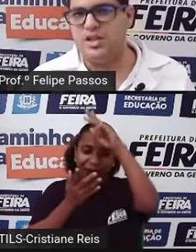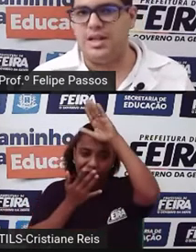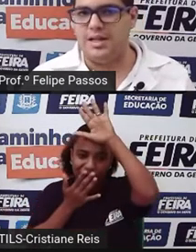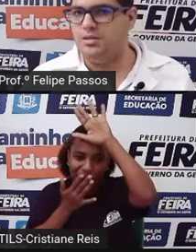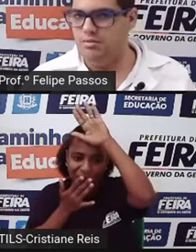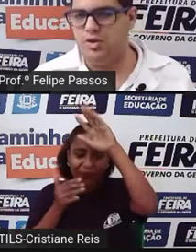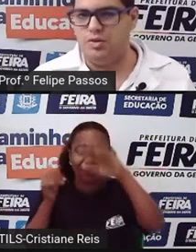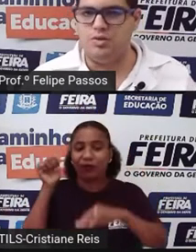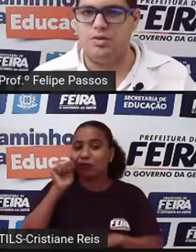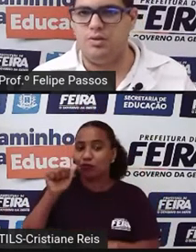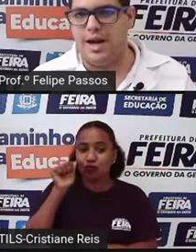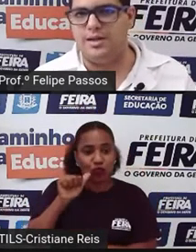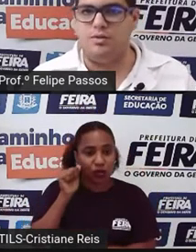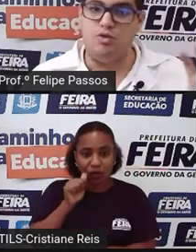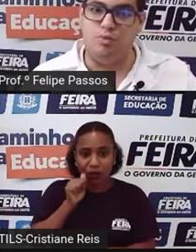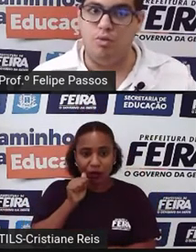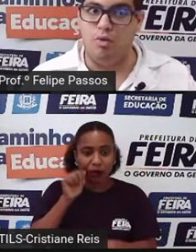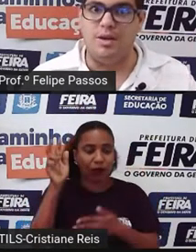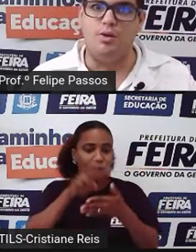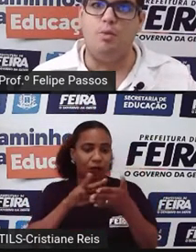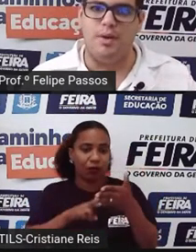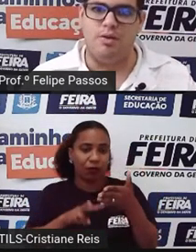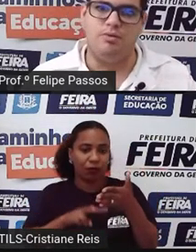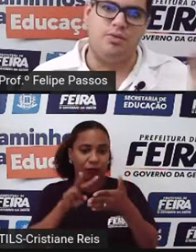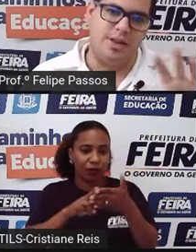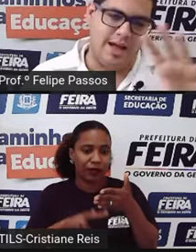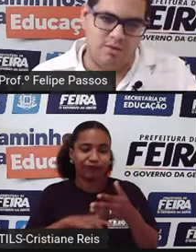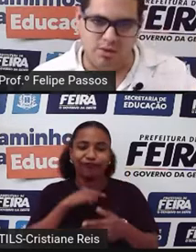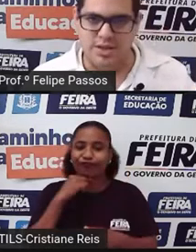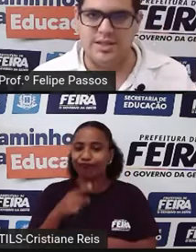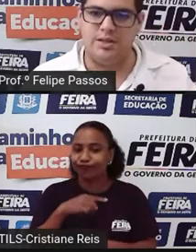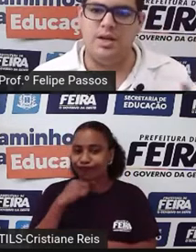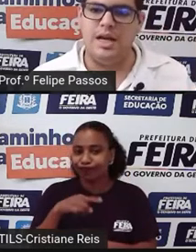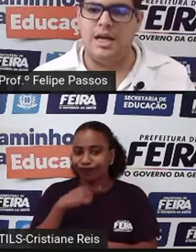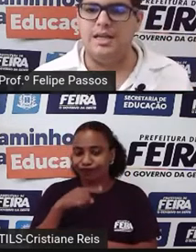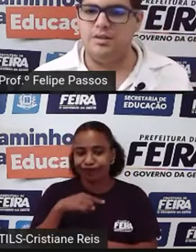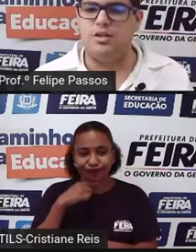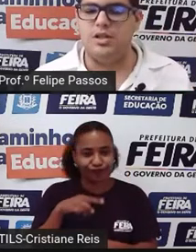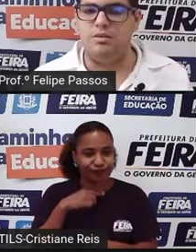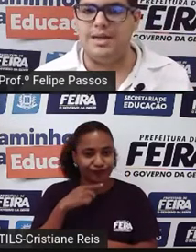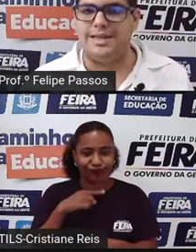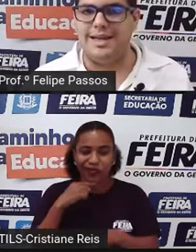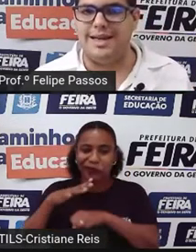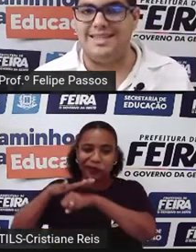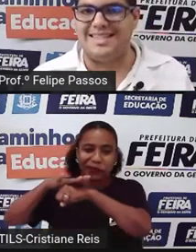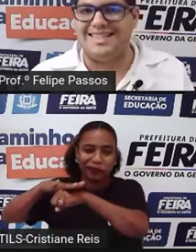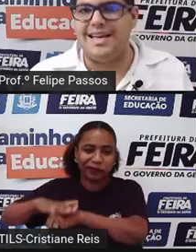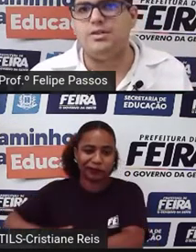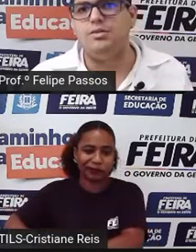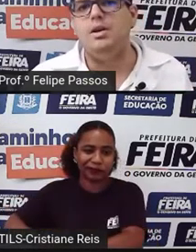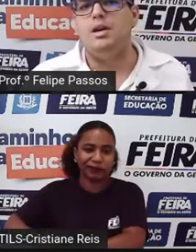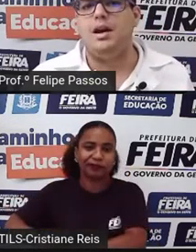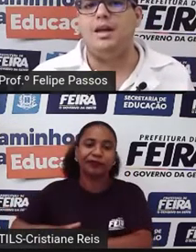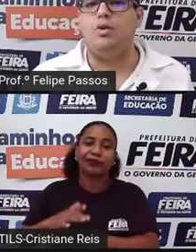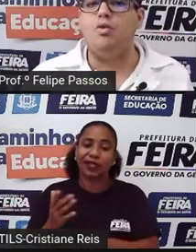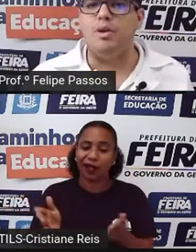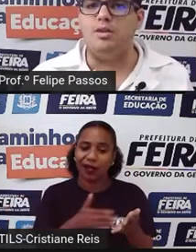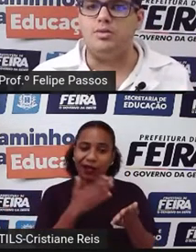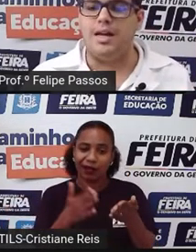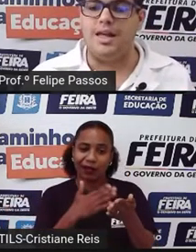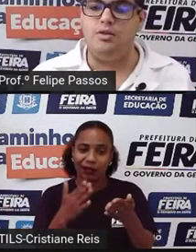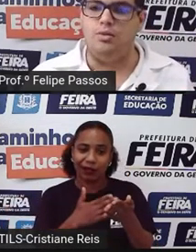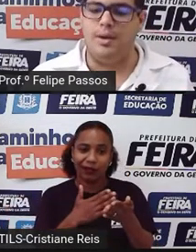povos originais de todos os lugares onde o homem europeu foi lá colonizando, eles não tinham esse acesso a